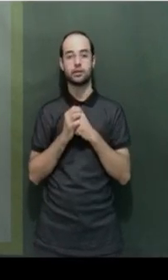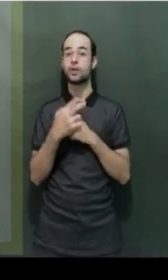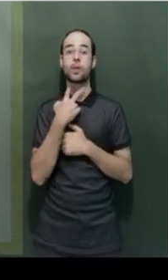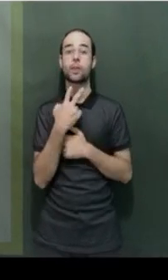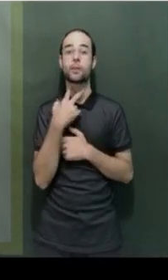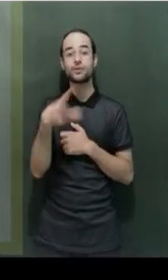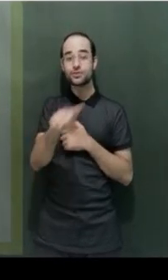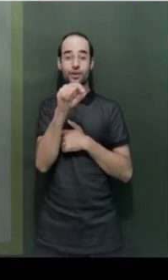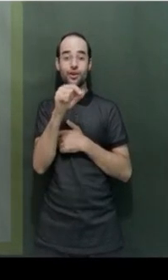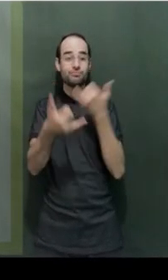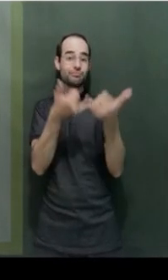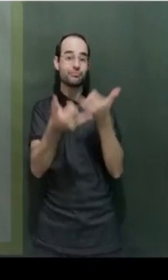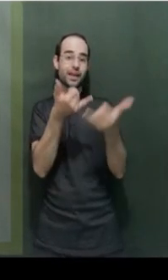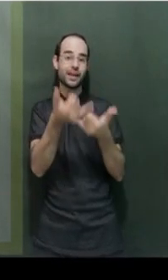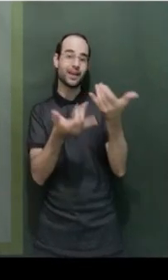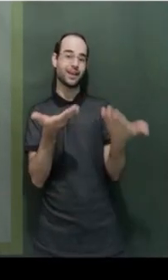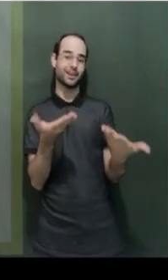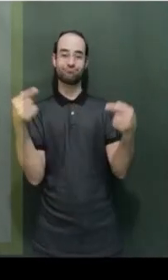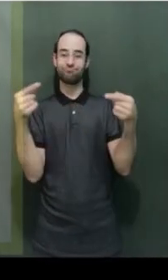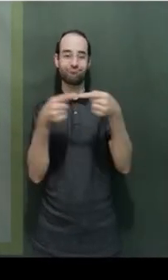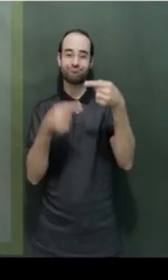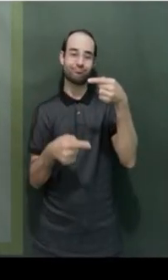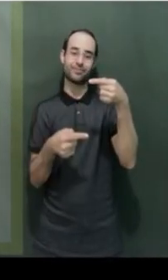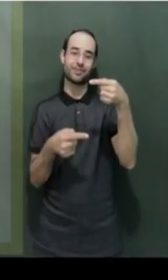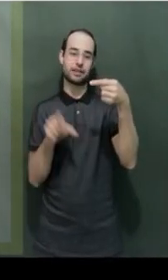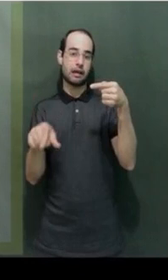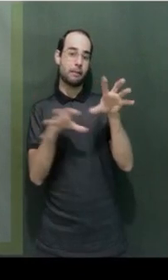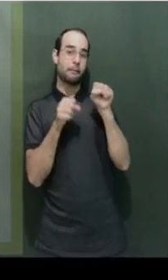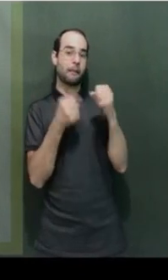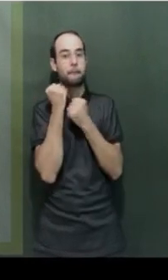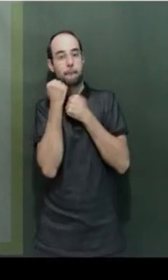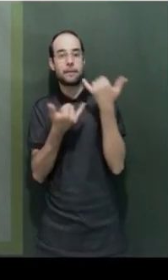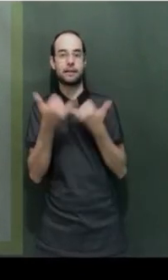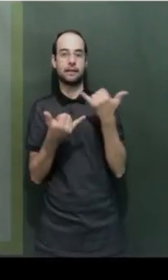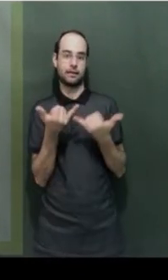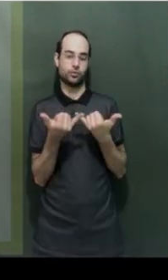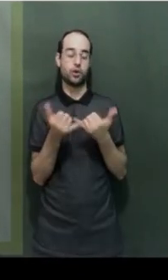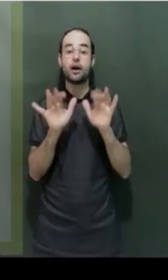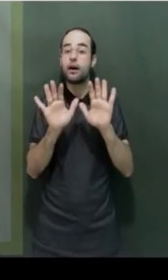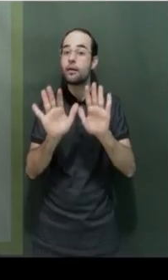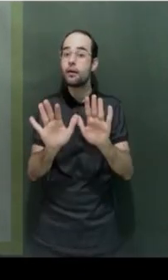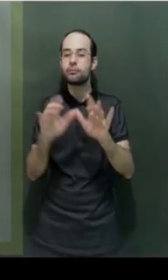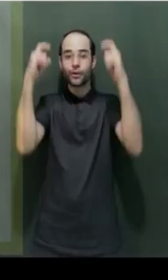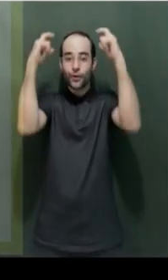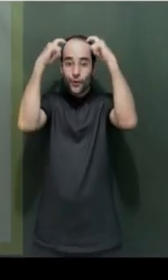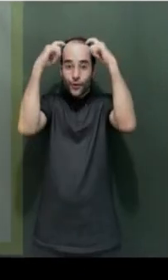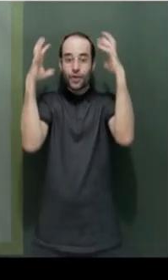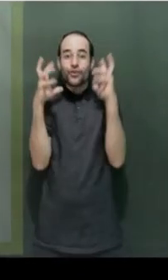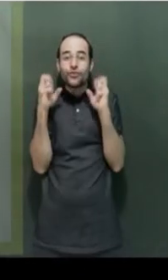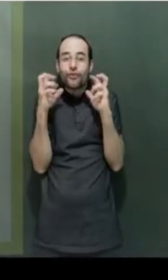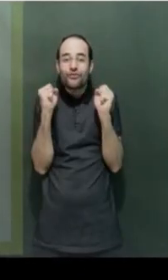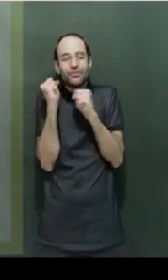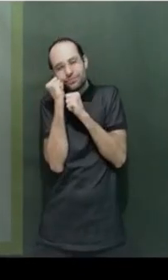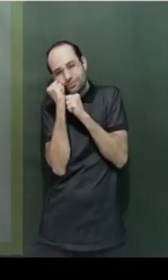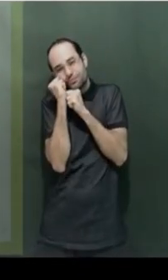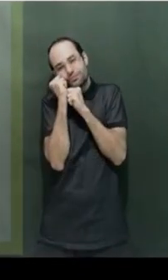dormir. Eu não posso escolher um brinquedo, né? Porque não faz sentido, ela não dorme com um brinquedo. A menos que seja um ursinho que